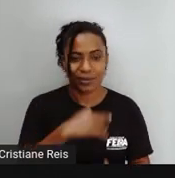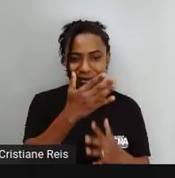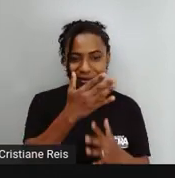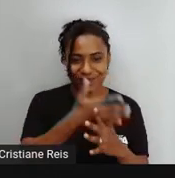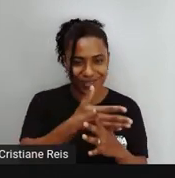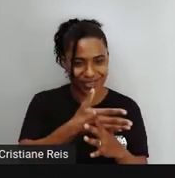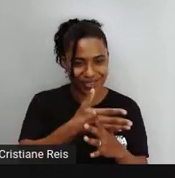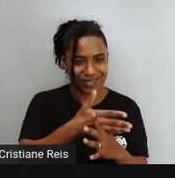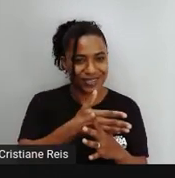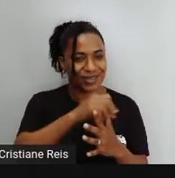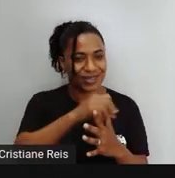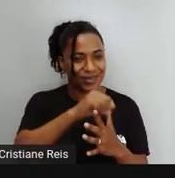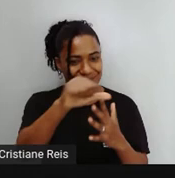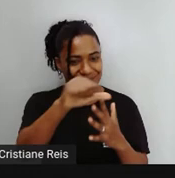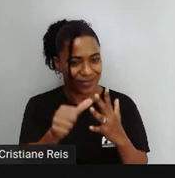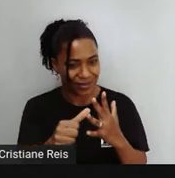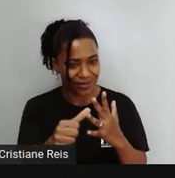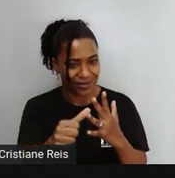Consoante